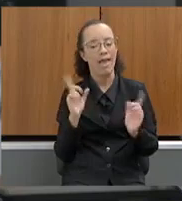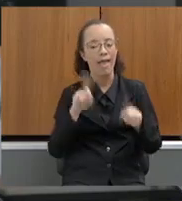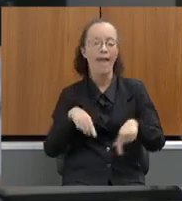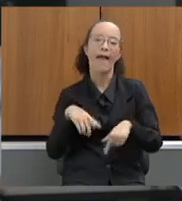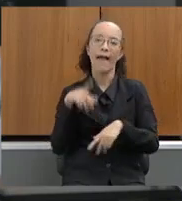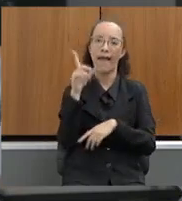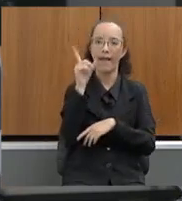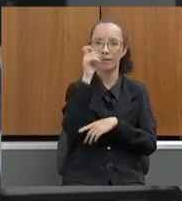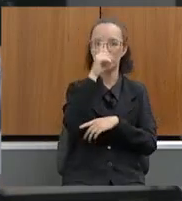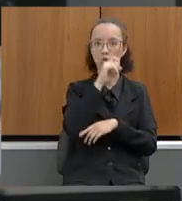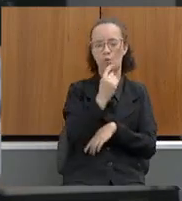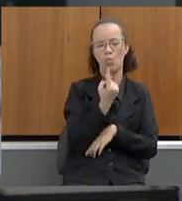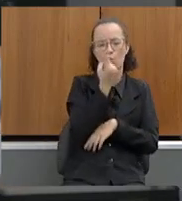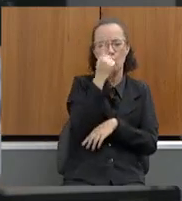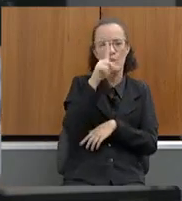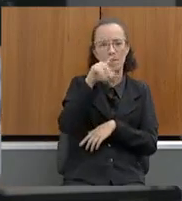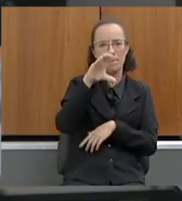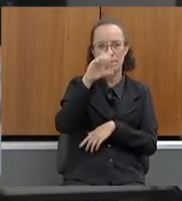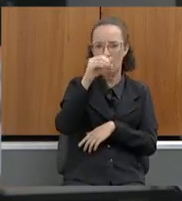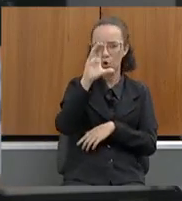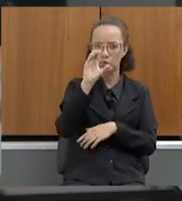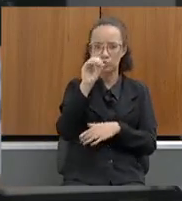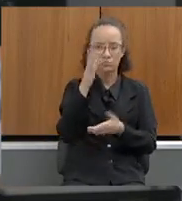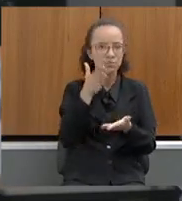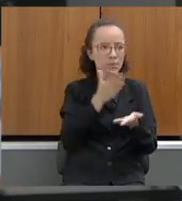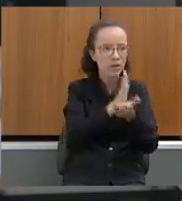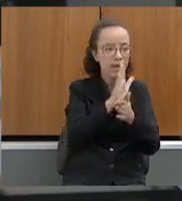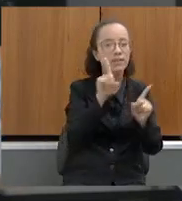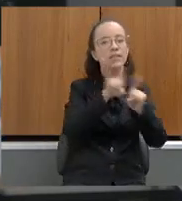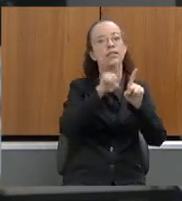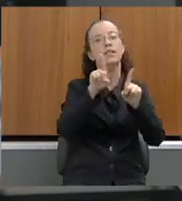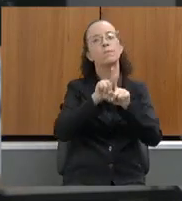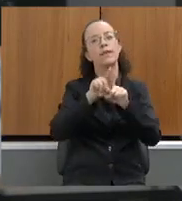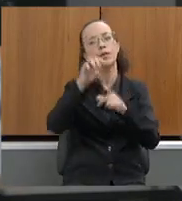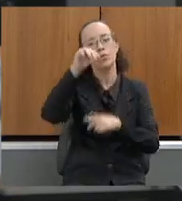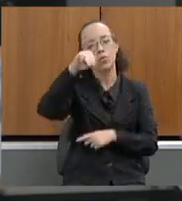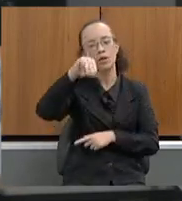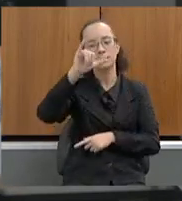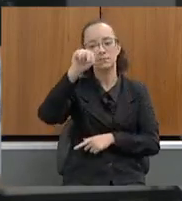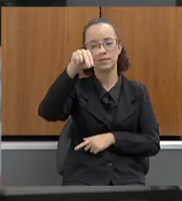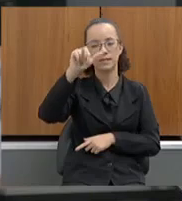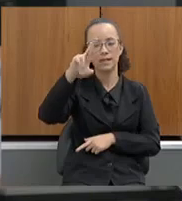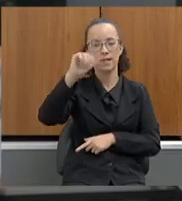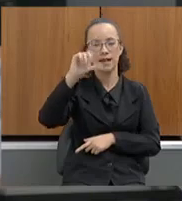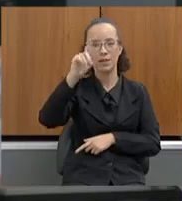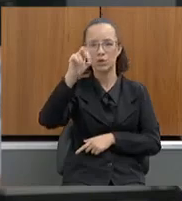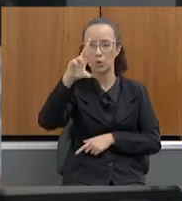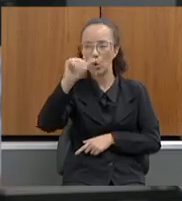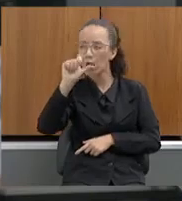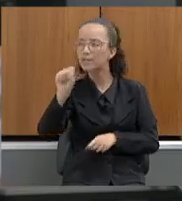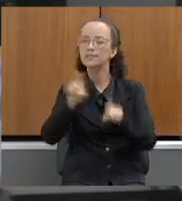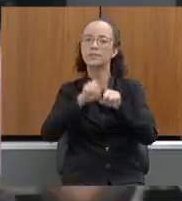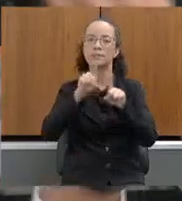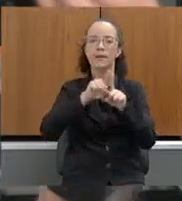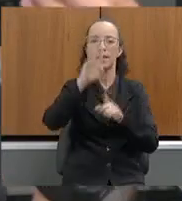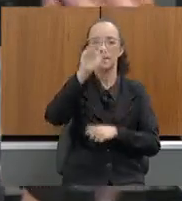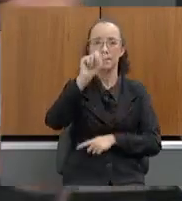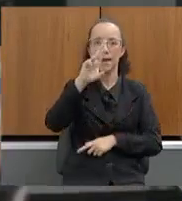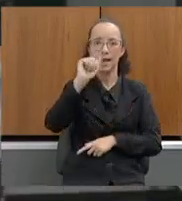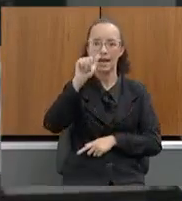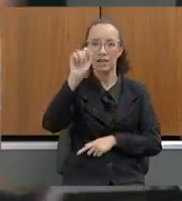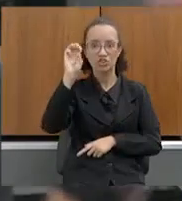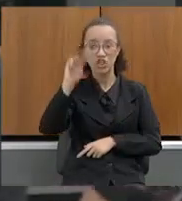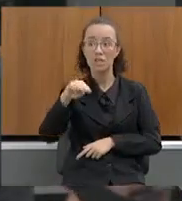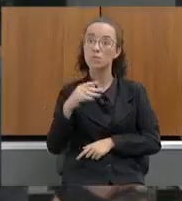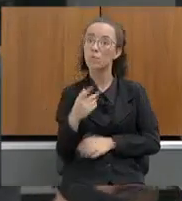com um poço artesiano, com um outorga e mexer com as mineradoras, com a mineração, com barragens, isso mostra